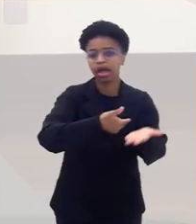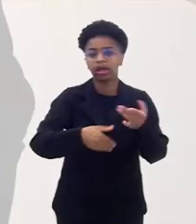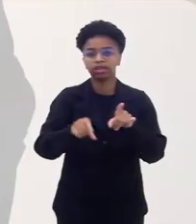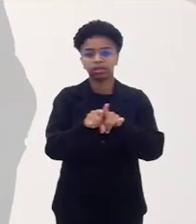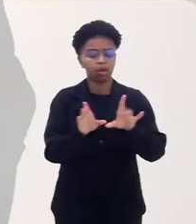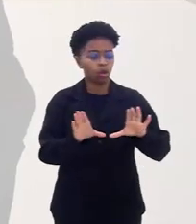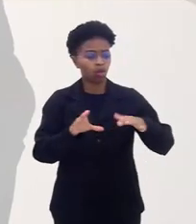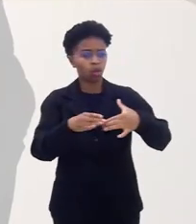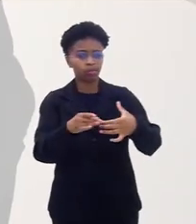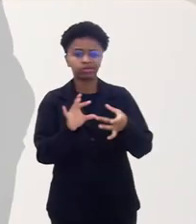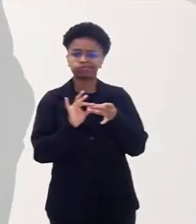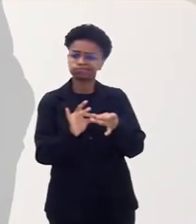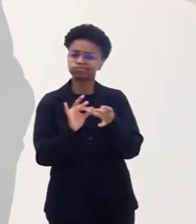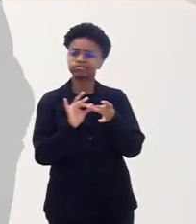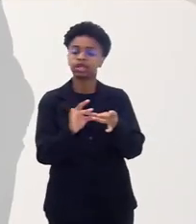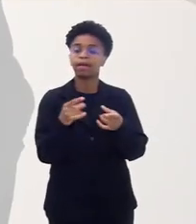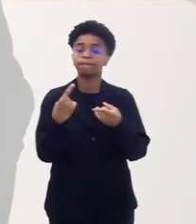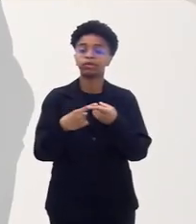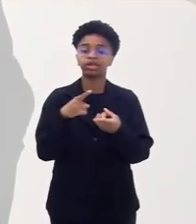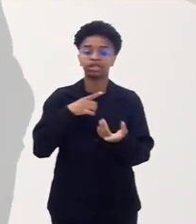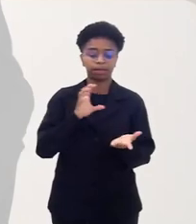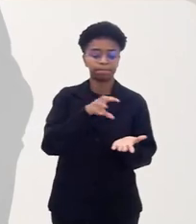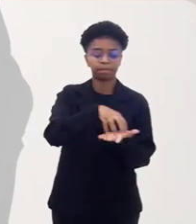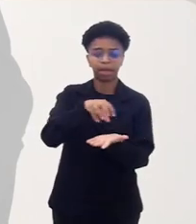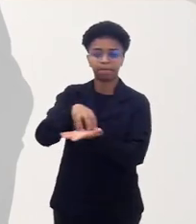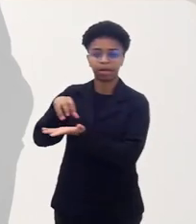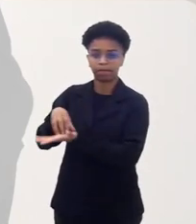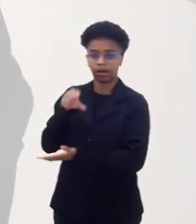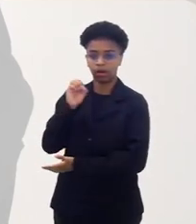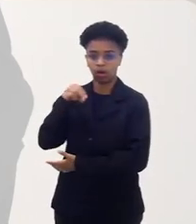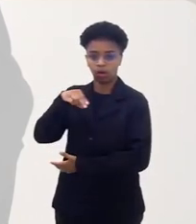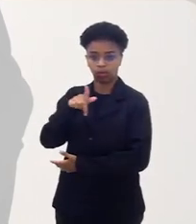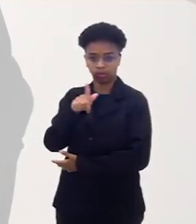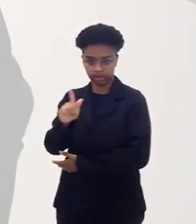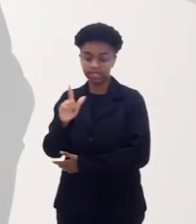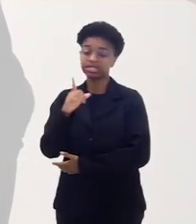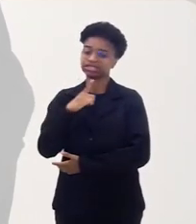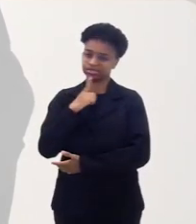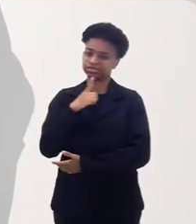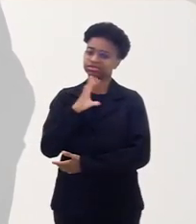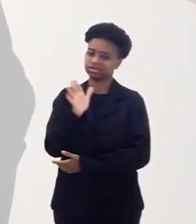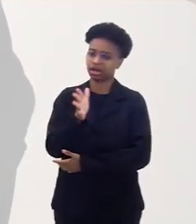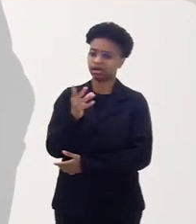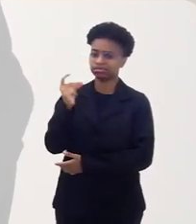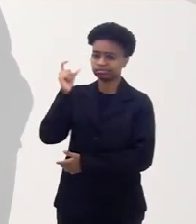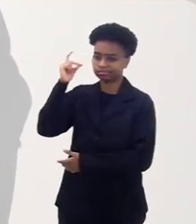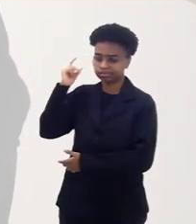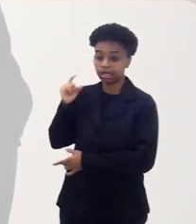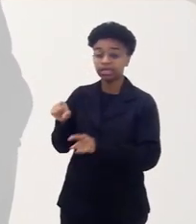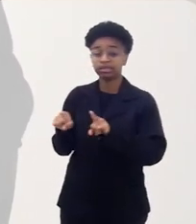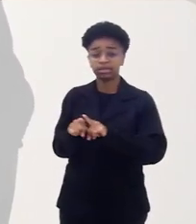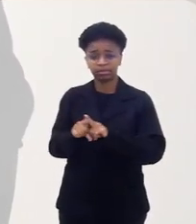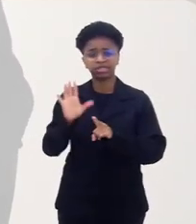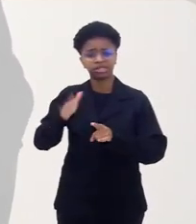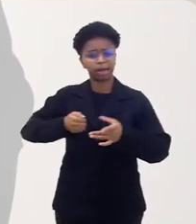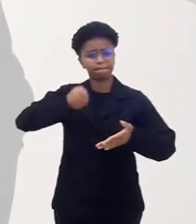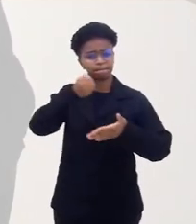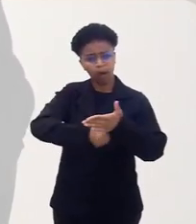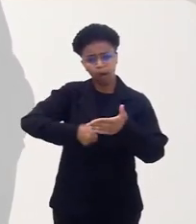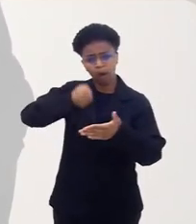comunidade que são as organizações não governamentais, que já existiam e que já